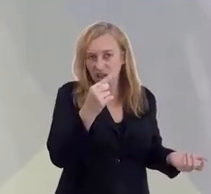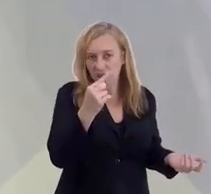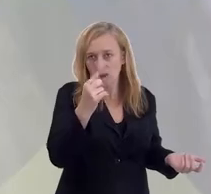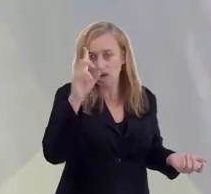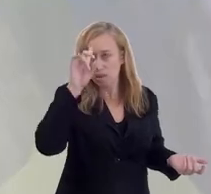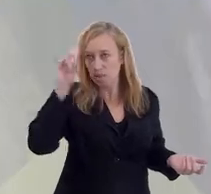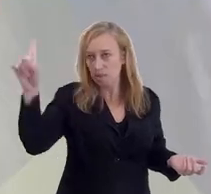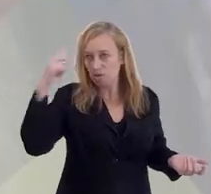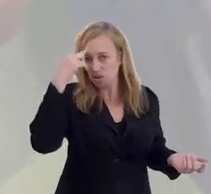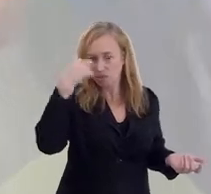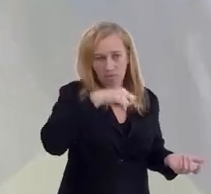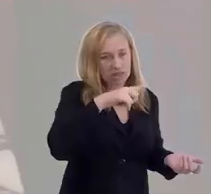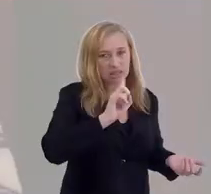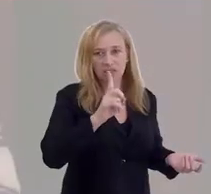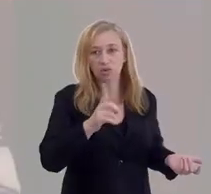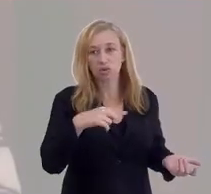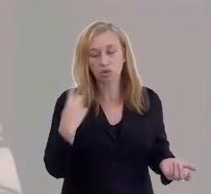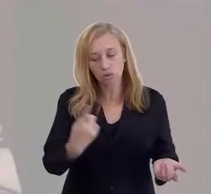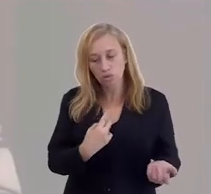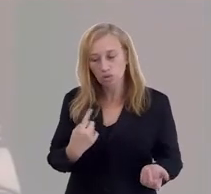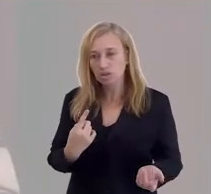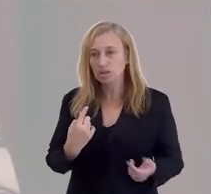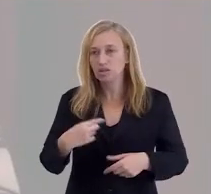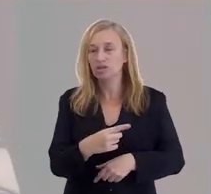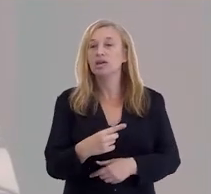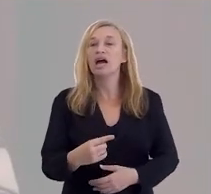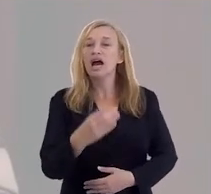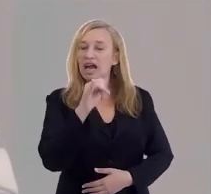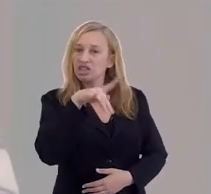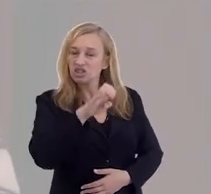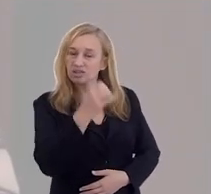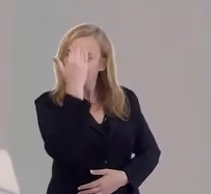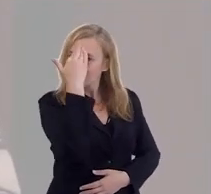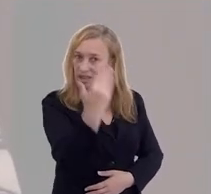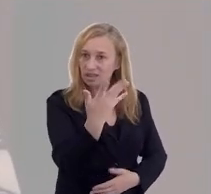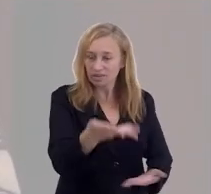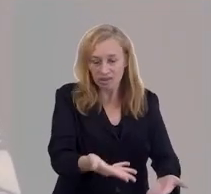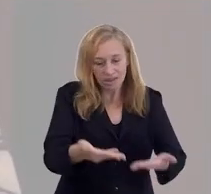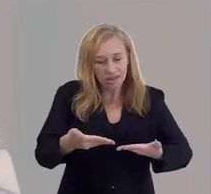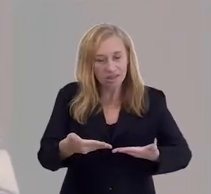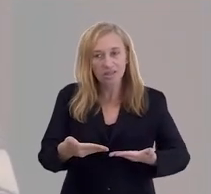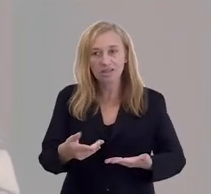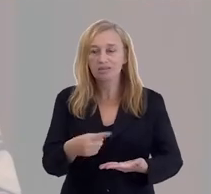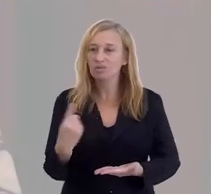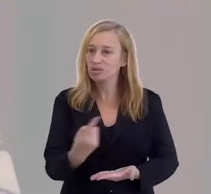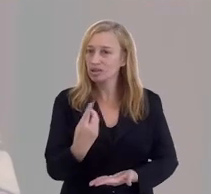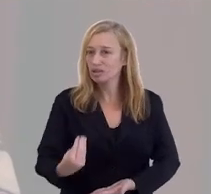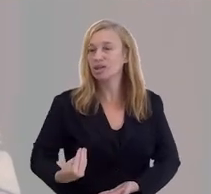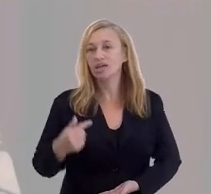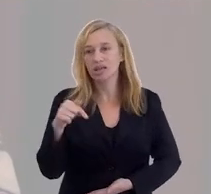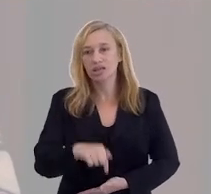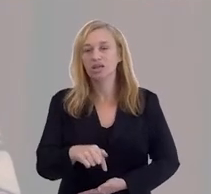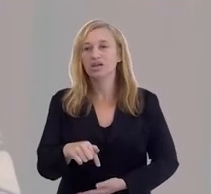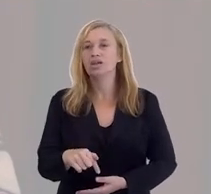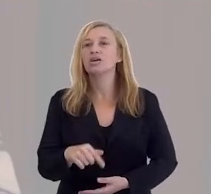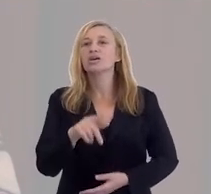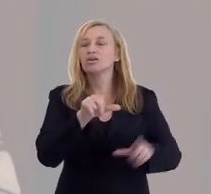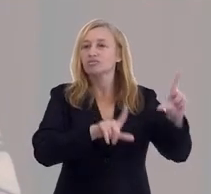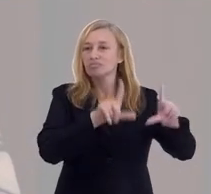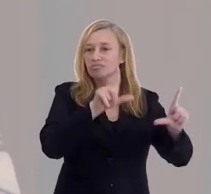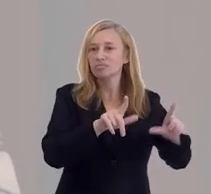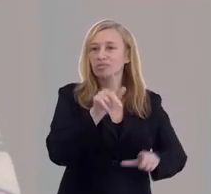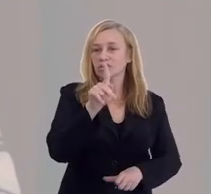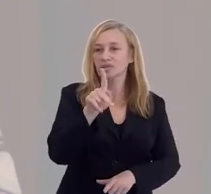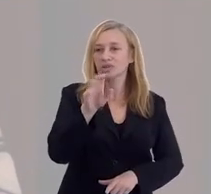Nós nos colocamos ali. Alexandre, eu quero te agradecer por ter nos recebido aqui no Programa Despo